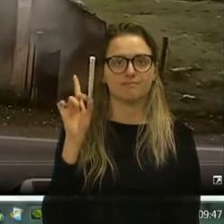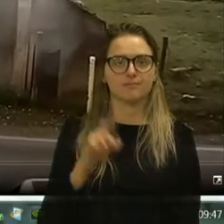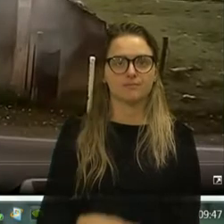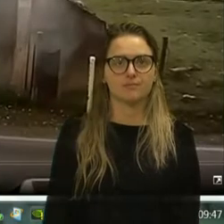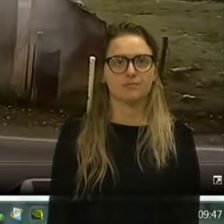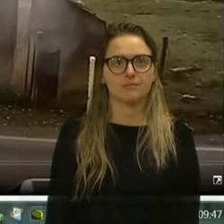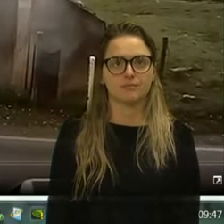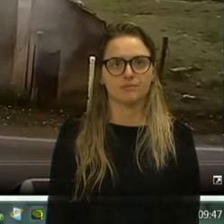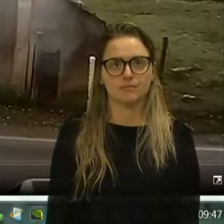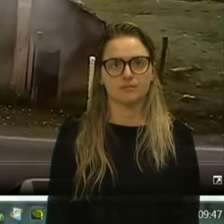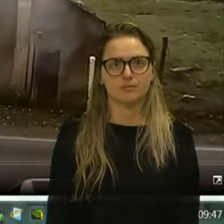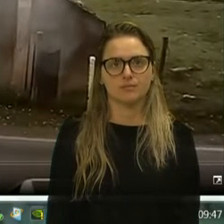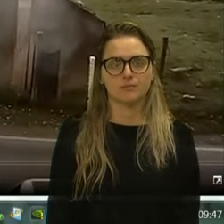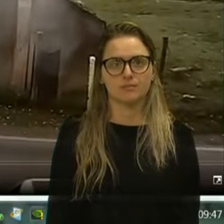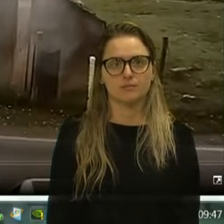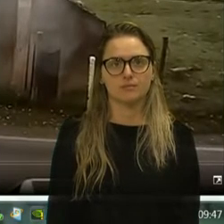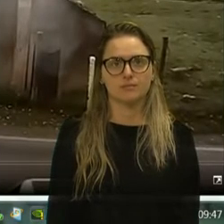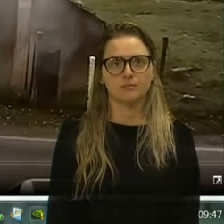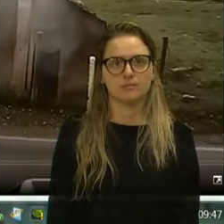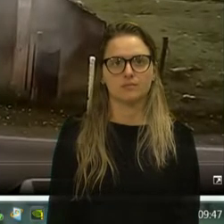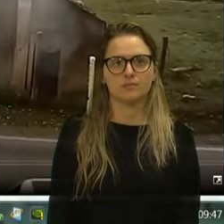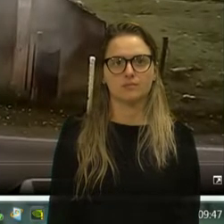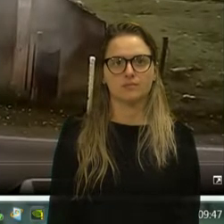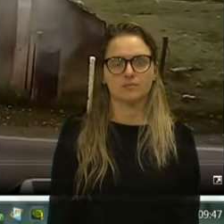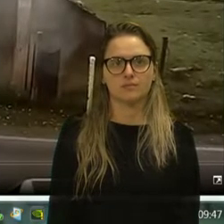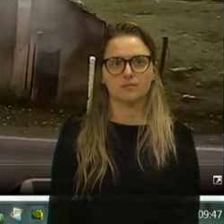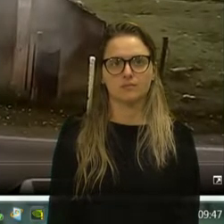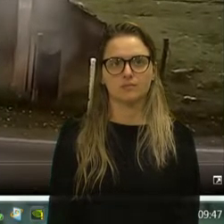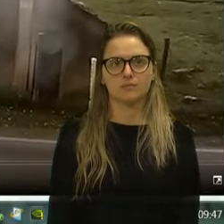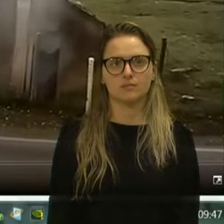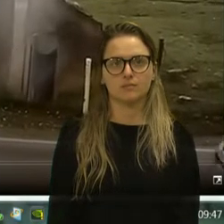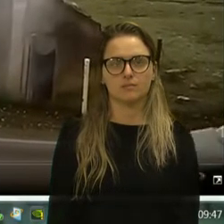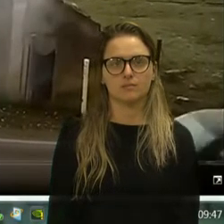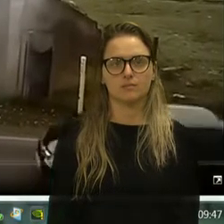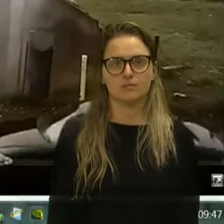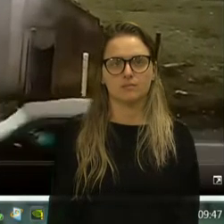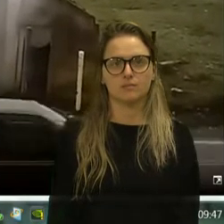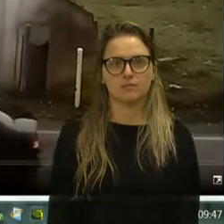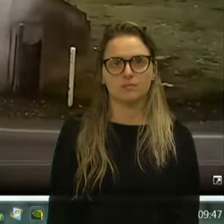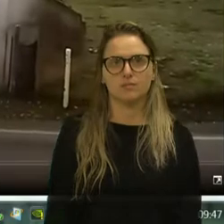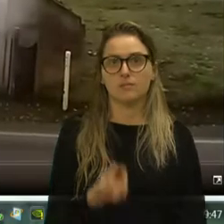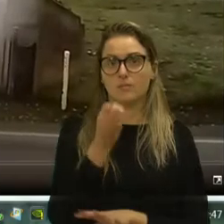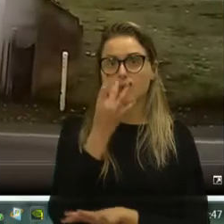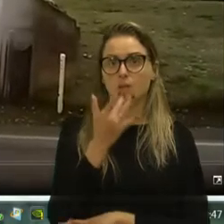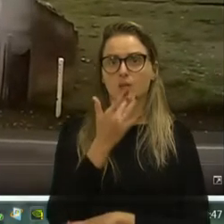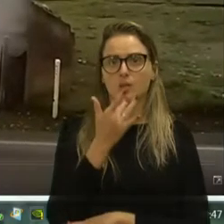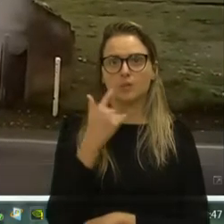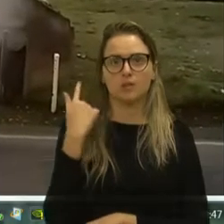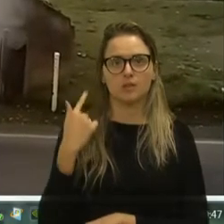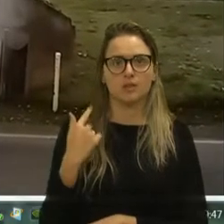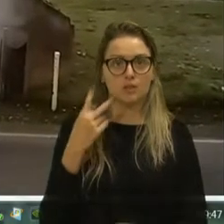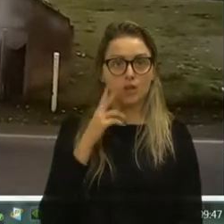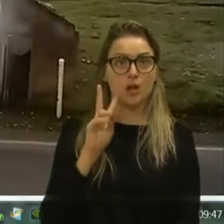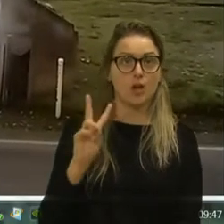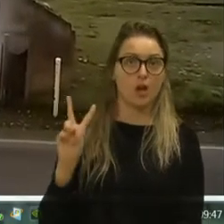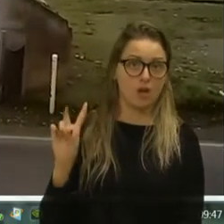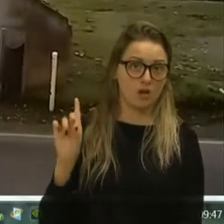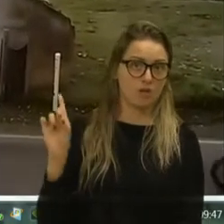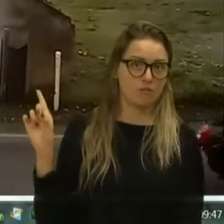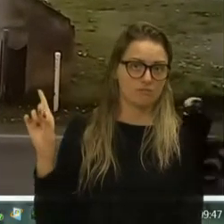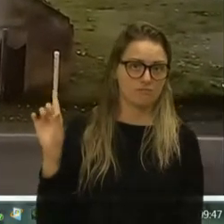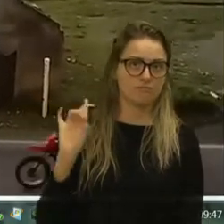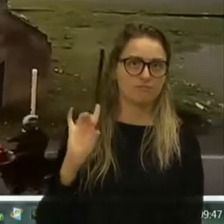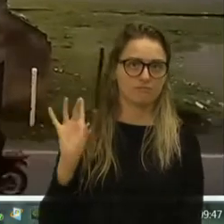Tem volume? Vamos ver então. Eu recebi... Boa tarde, Gladys. Olha só, só para a gente deixar